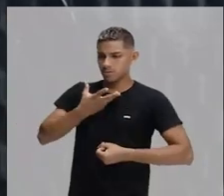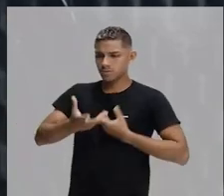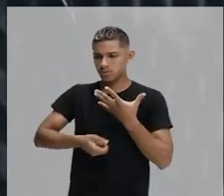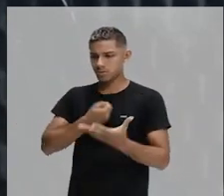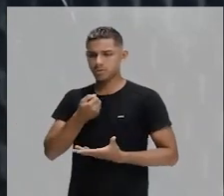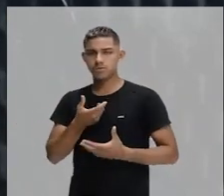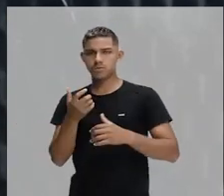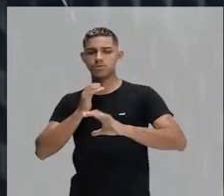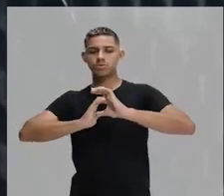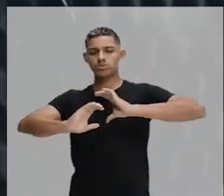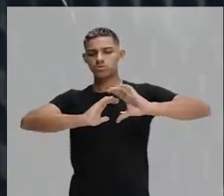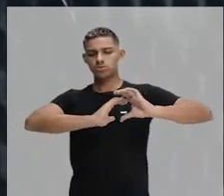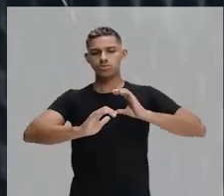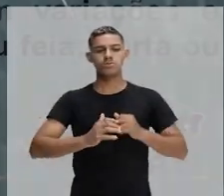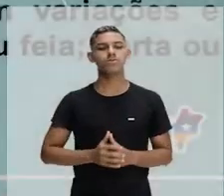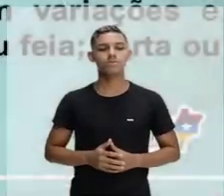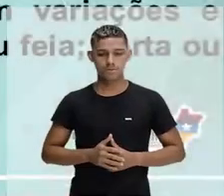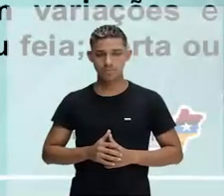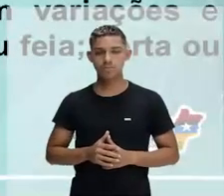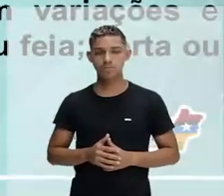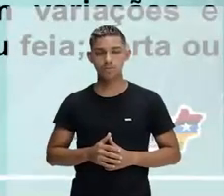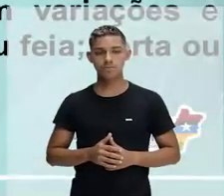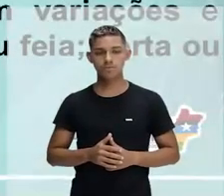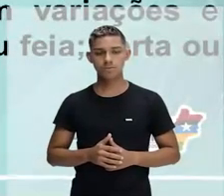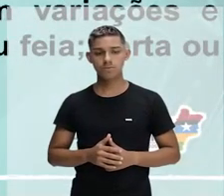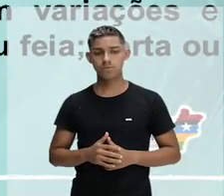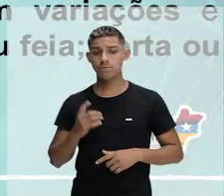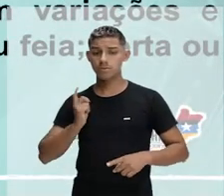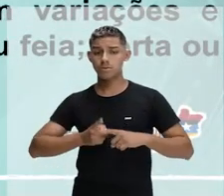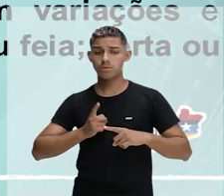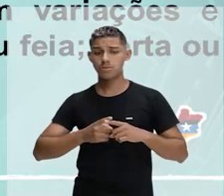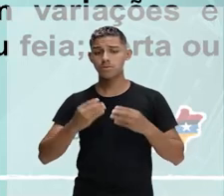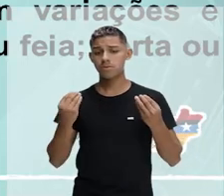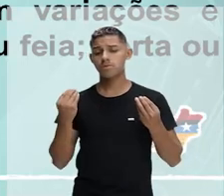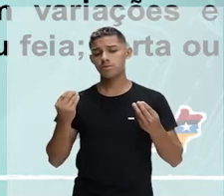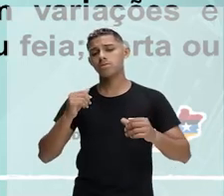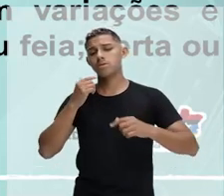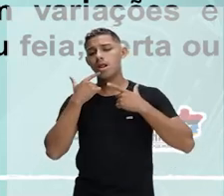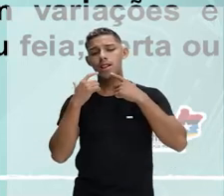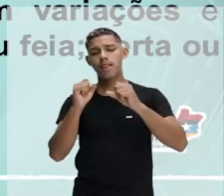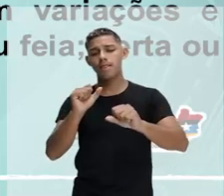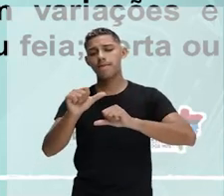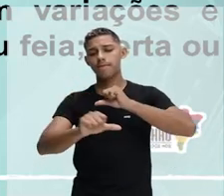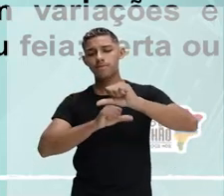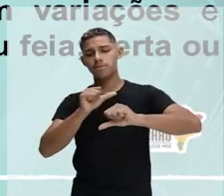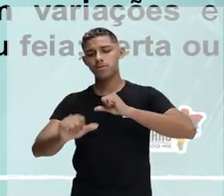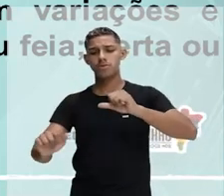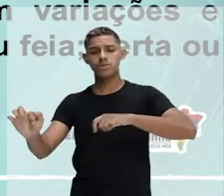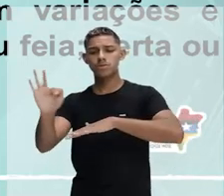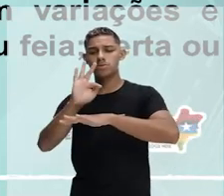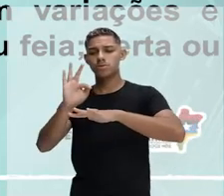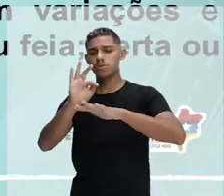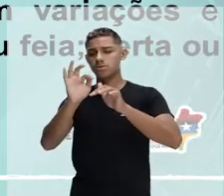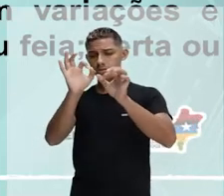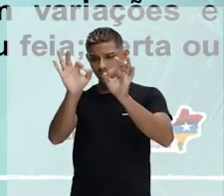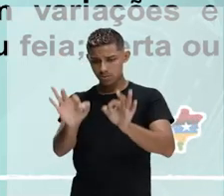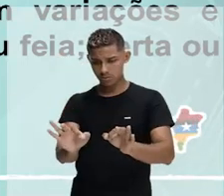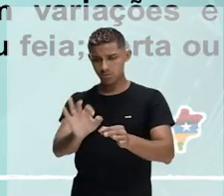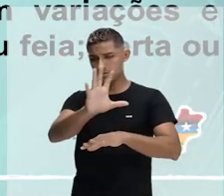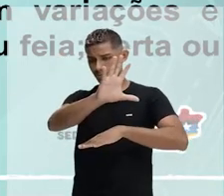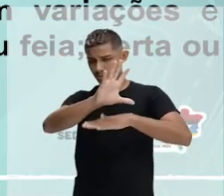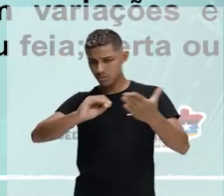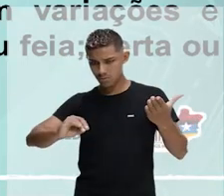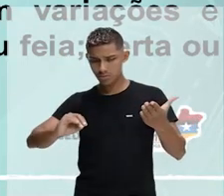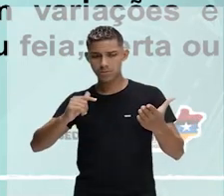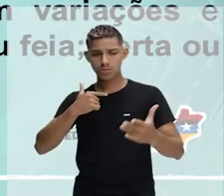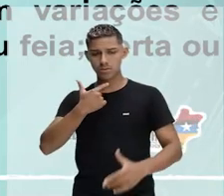e se comunicar. Por que existem as variedades linguísticas se há uma norma padrão? A resposta é bem simples.